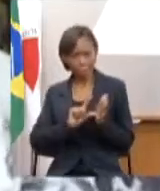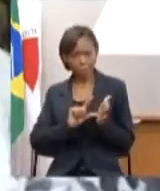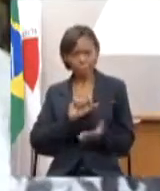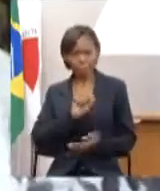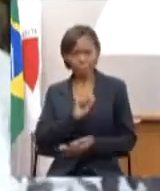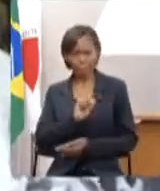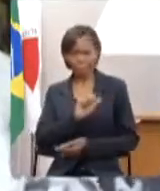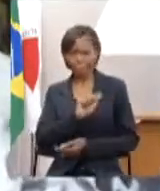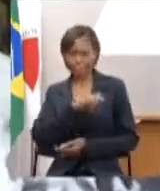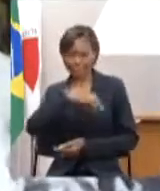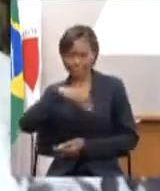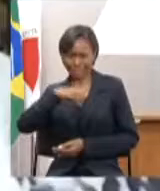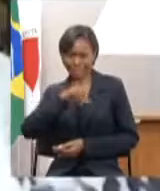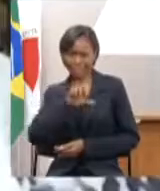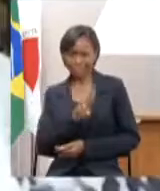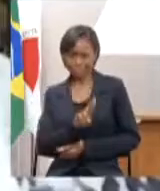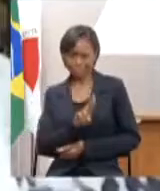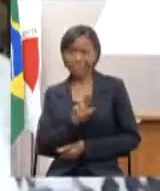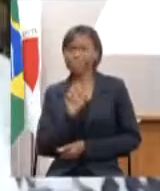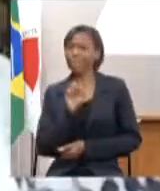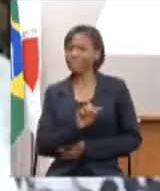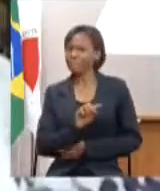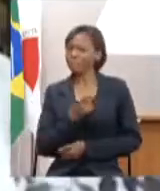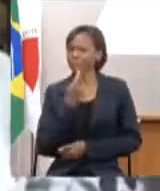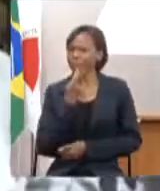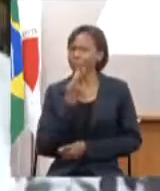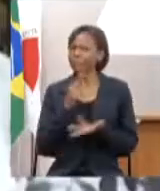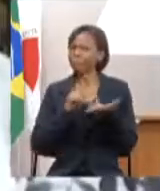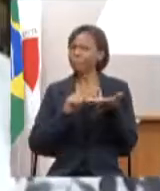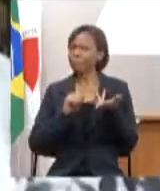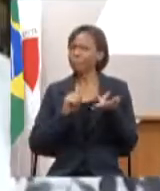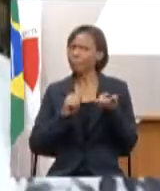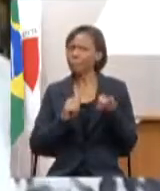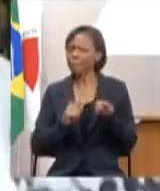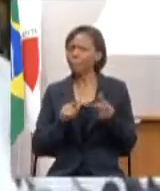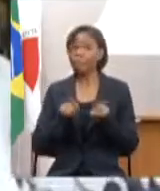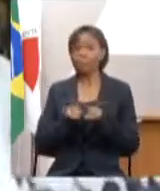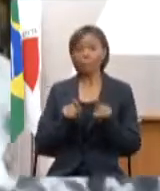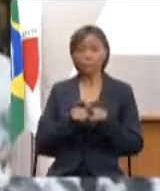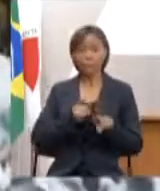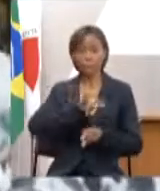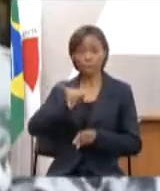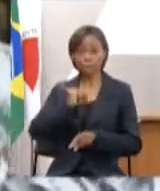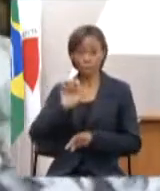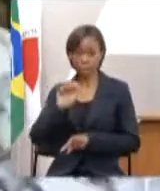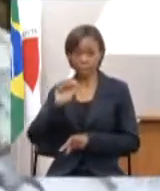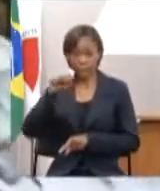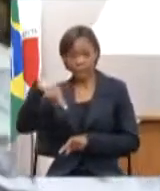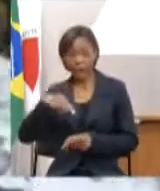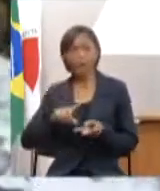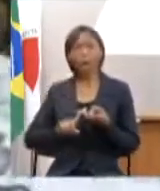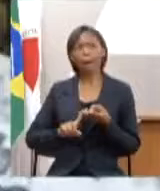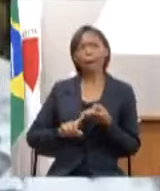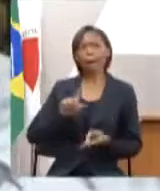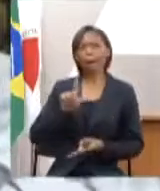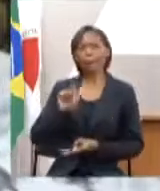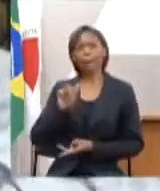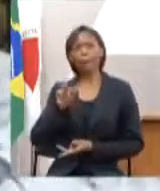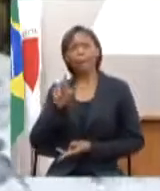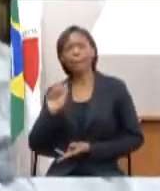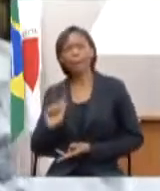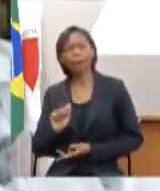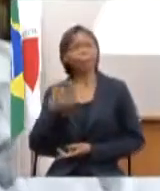ouvi aí com precisão a fala do Dr. Jean da Laura da deputada Laura eu fiquei me questionando aqui